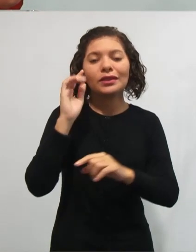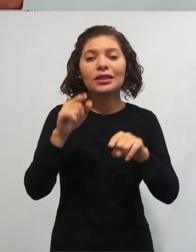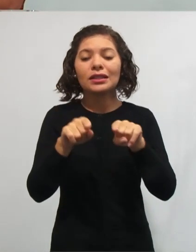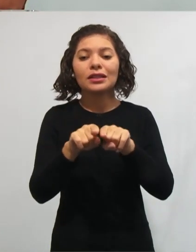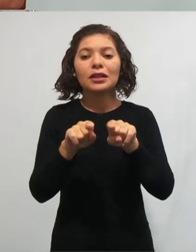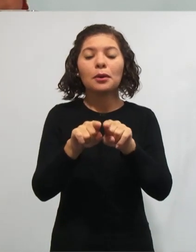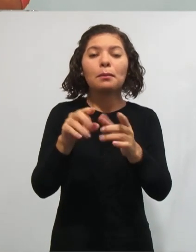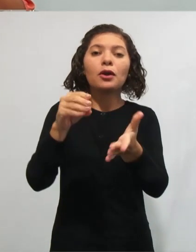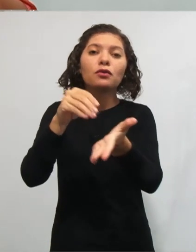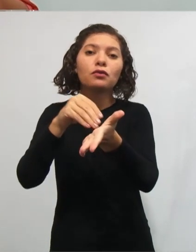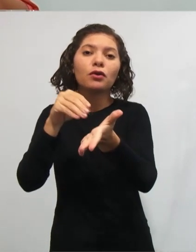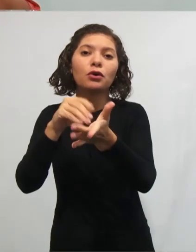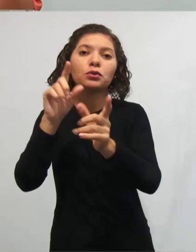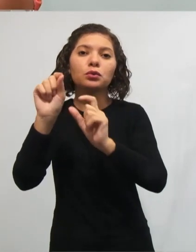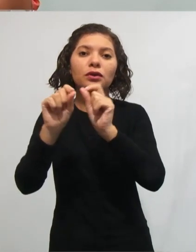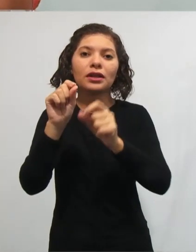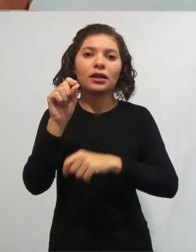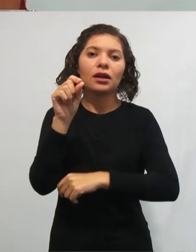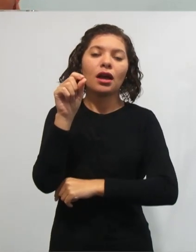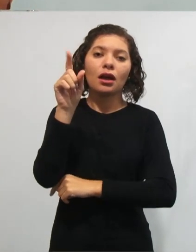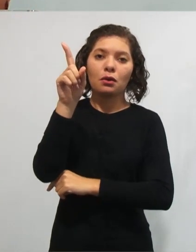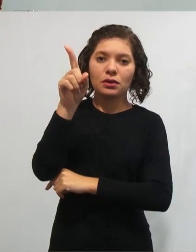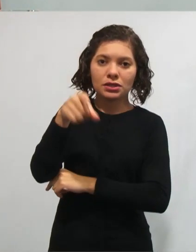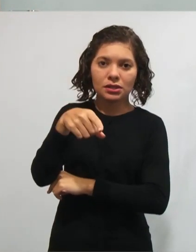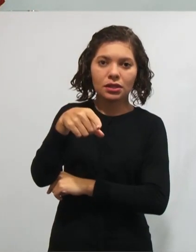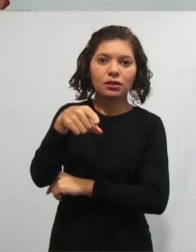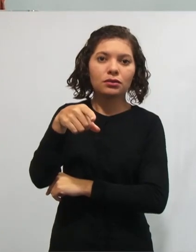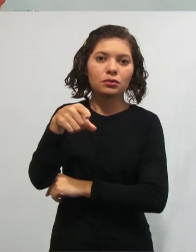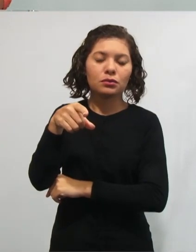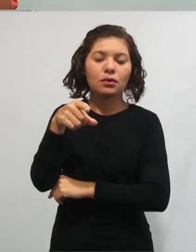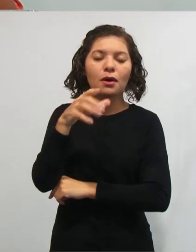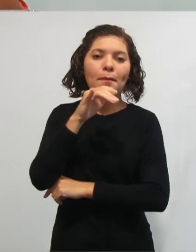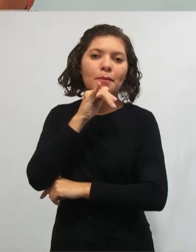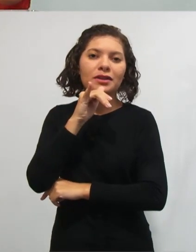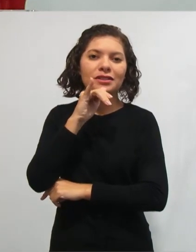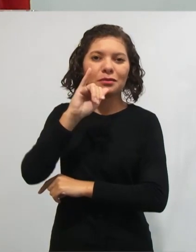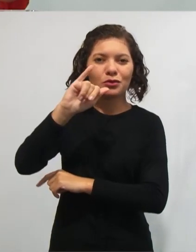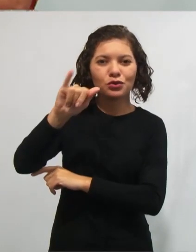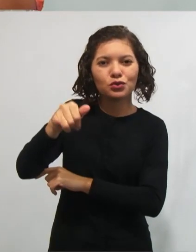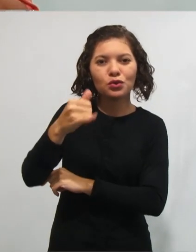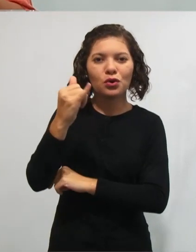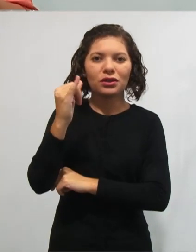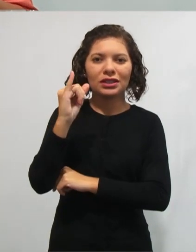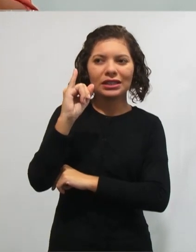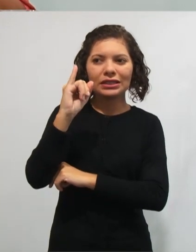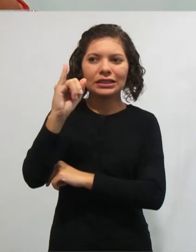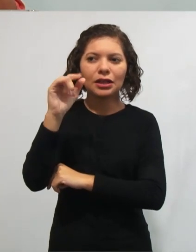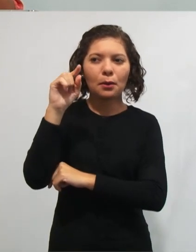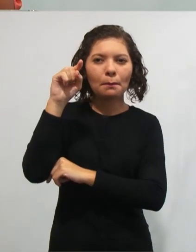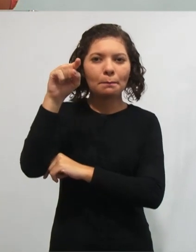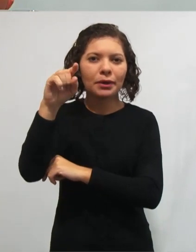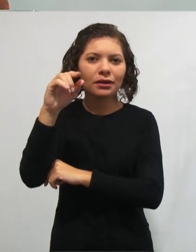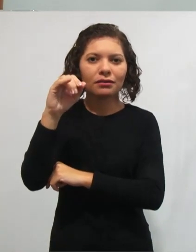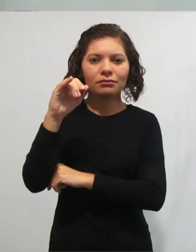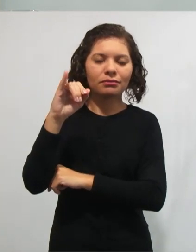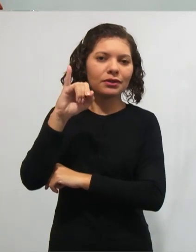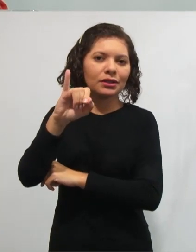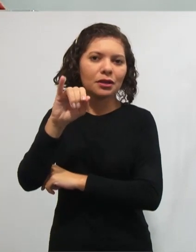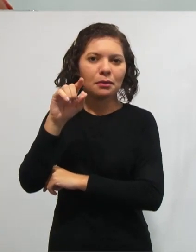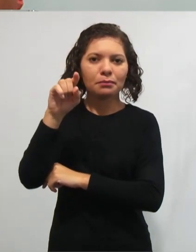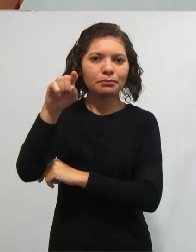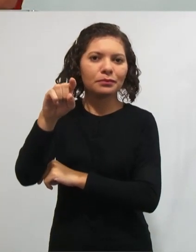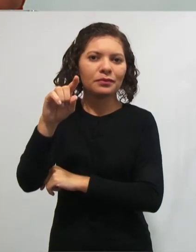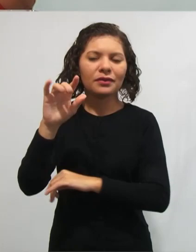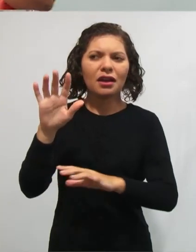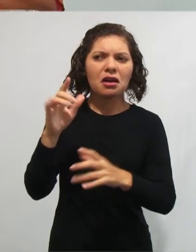acento. Às vezes, quando ele escreve a letra J ou a letra I, ele não coloca aquele pingo, que muitas vezes, a ah, é